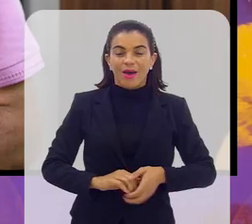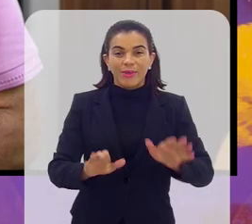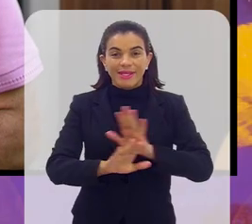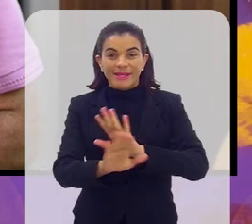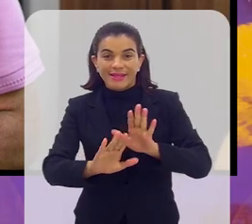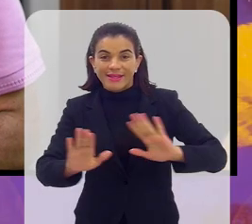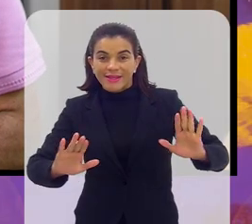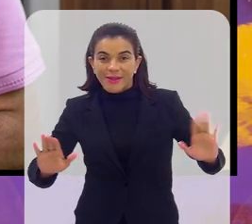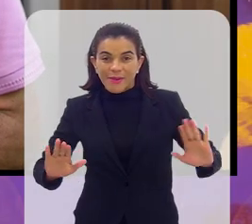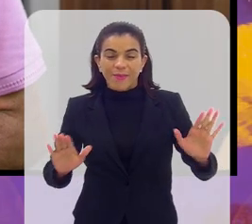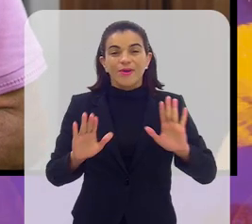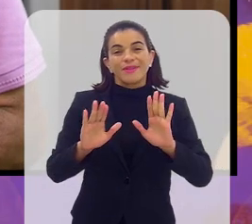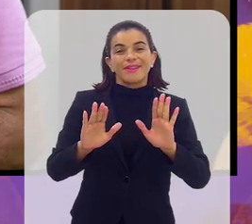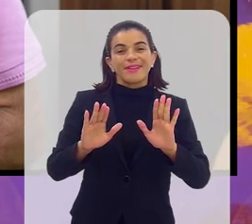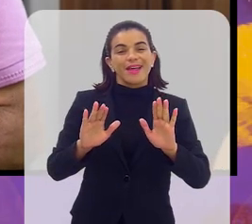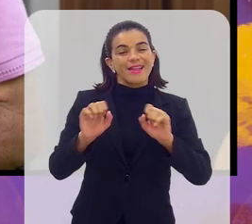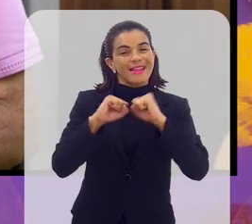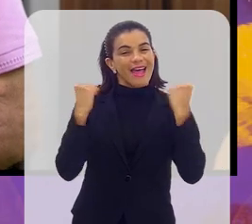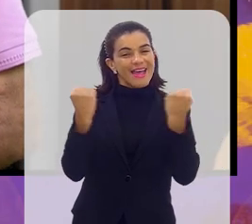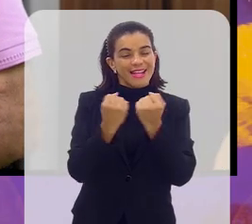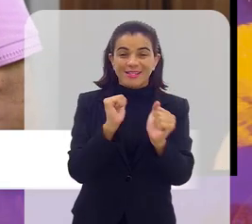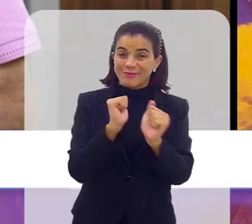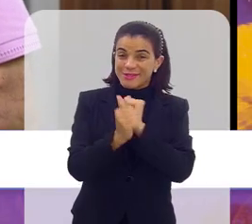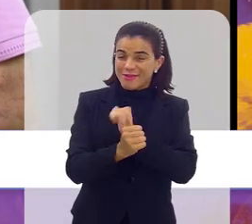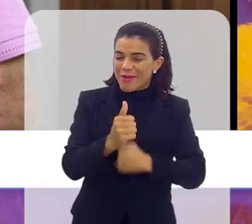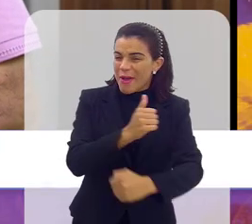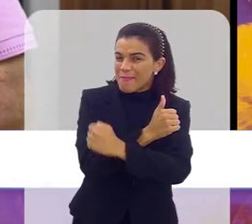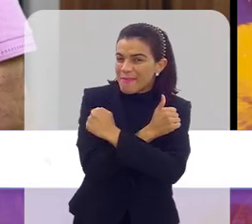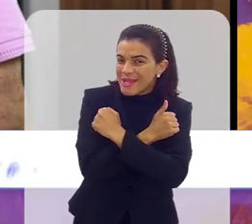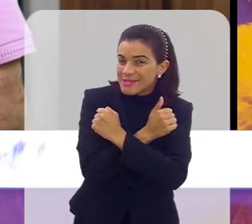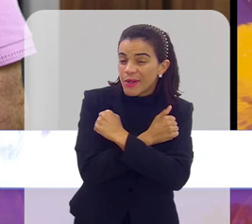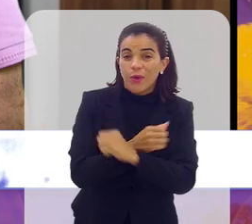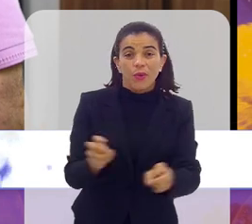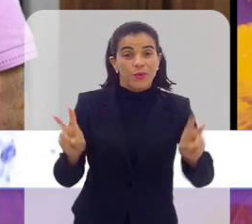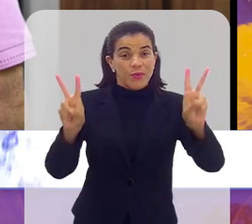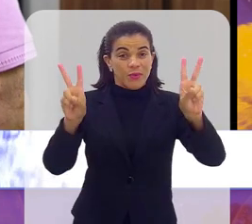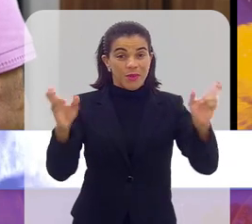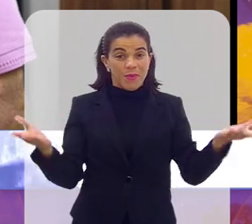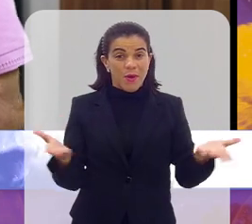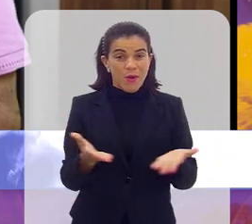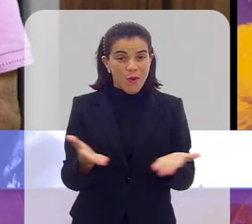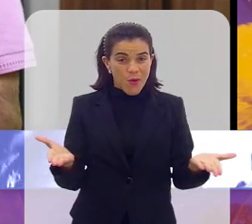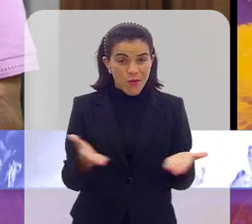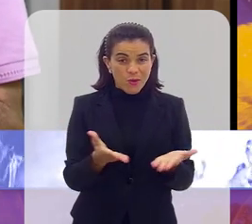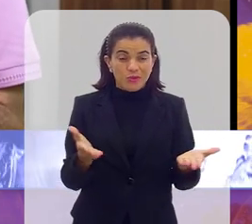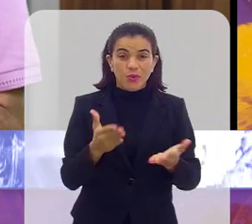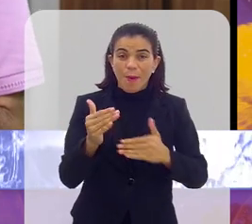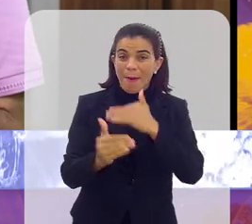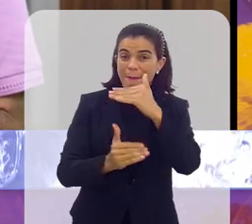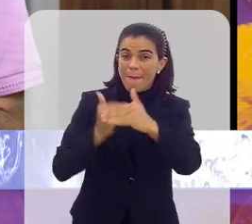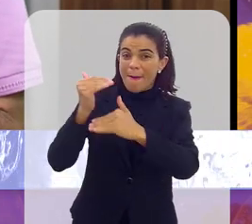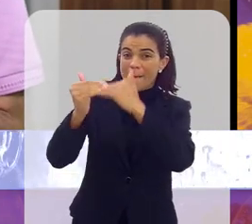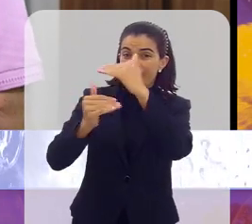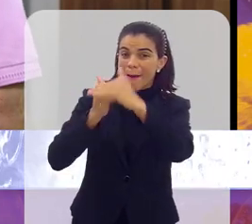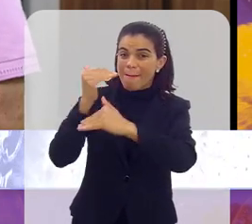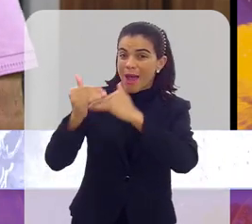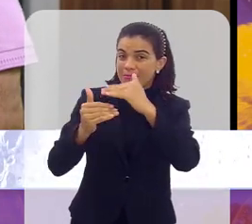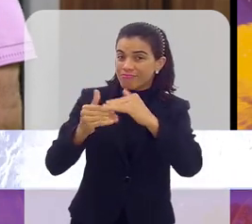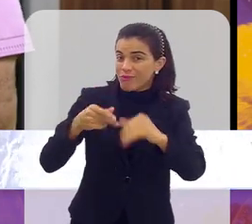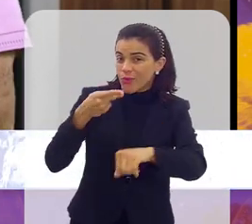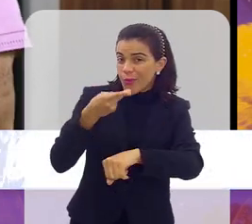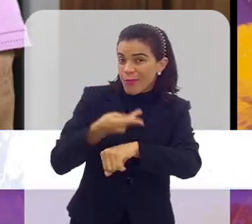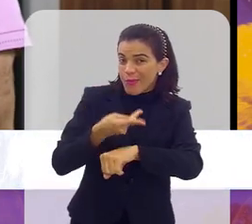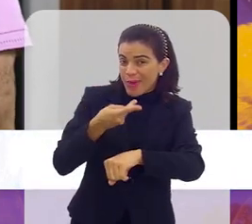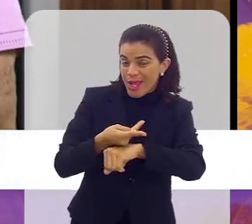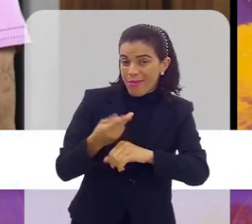Alô amigos do Arena Esportiva, aquele abraço. O tema do programa, o crescimento da Taça